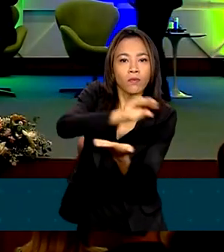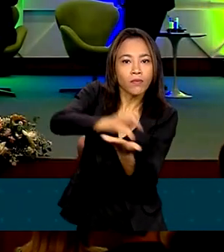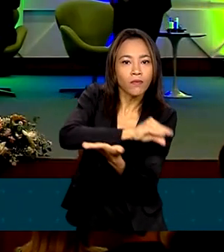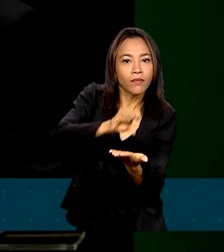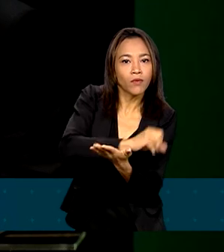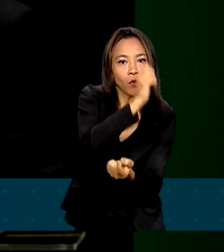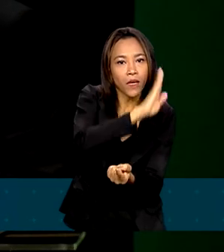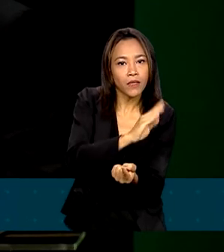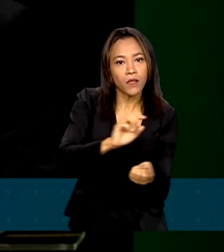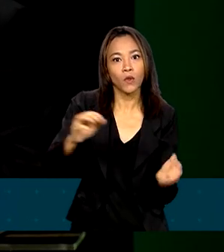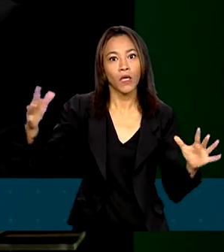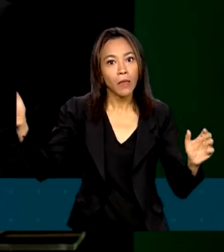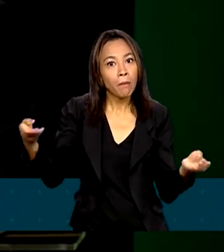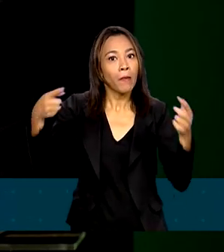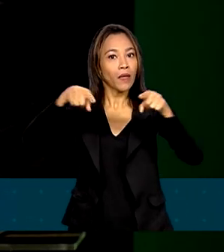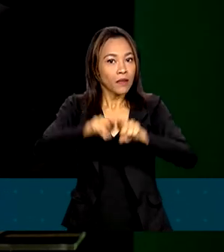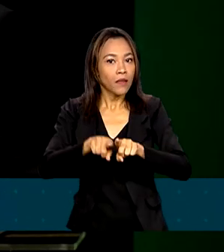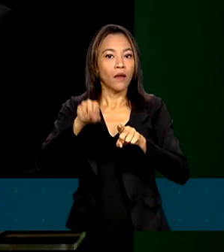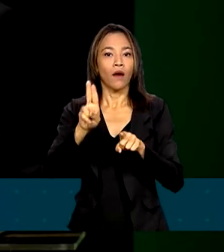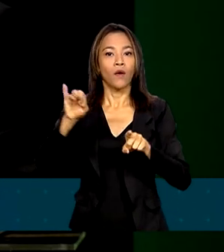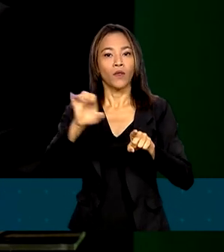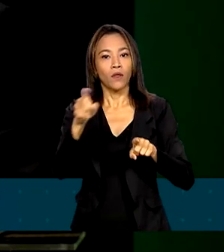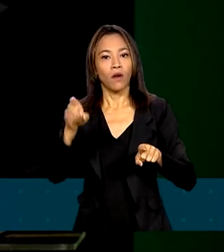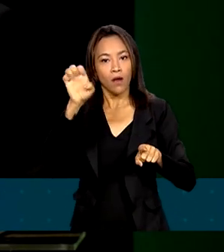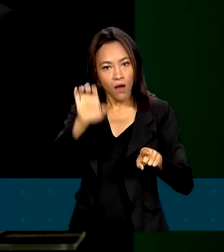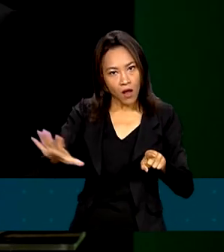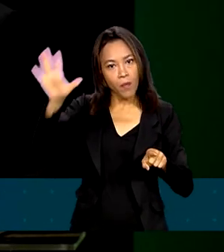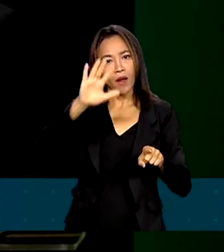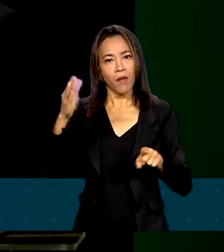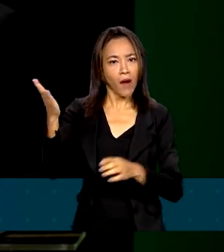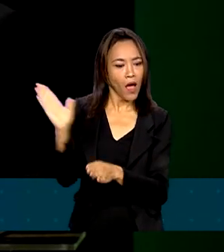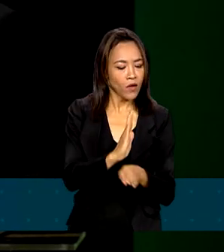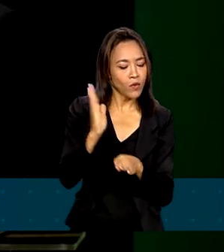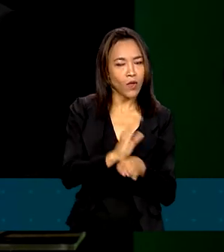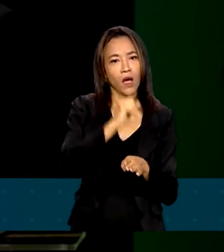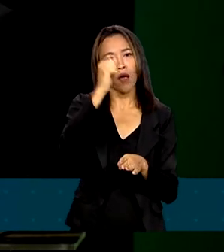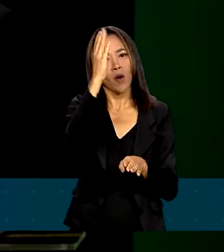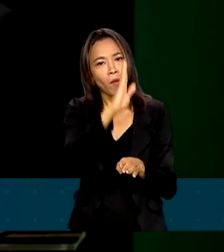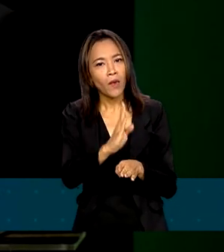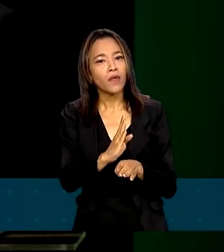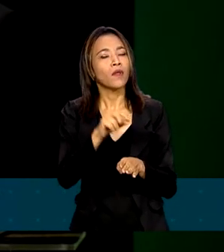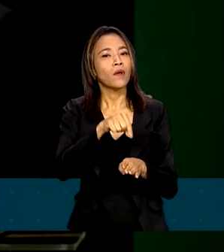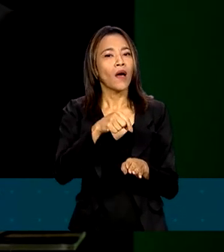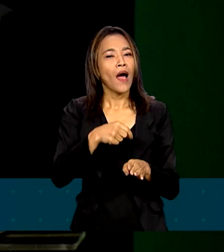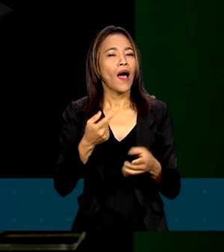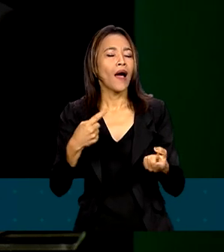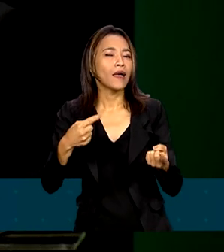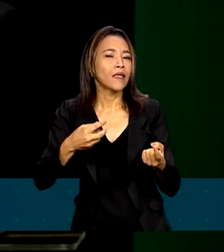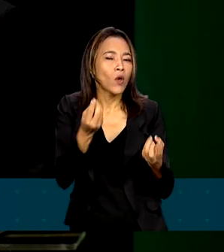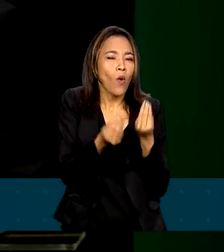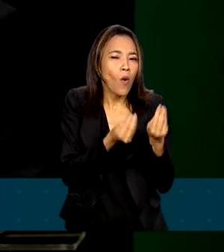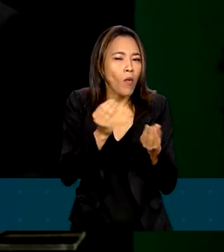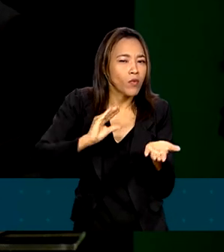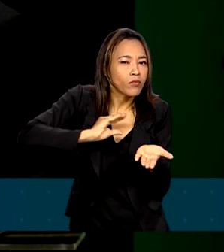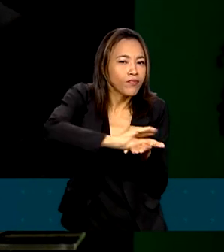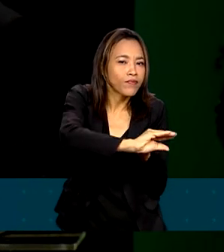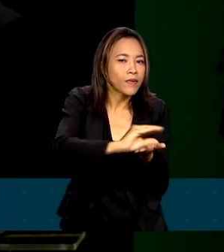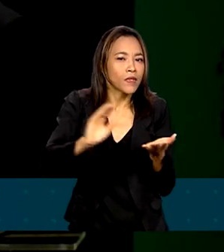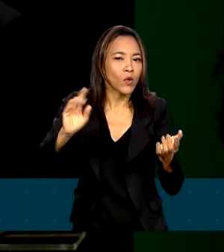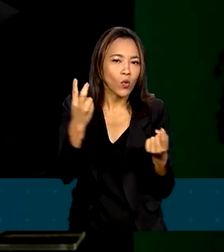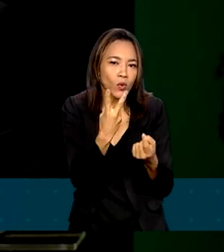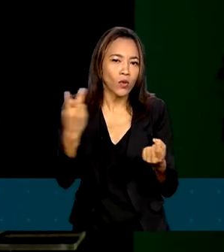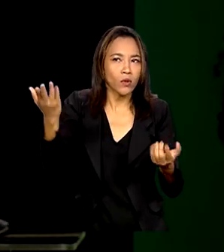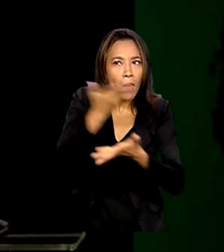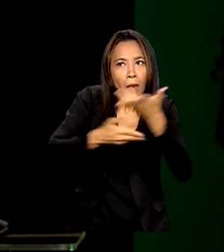Europeia, com informações para ajudar o país a formular estratégias de investimentos bilaterais. Nós já estamos nos